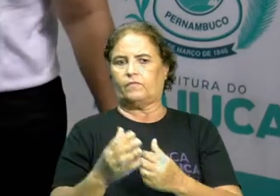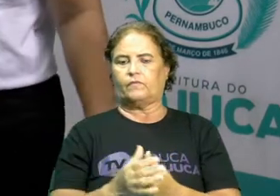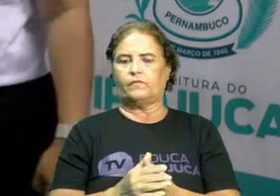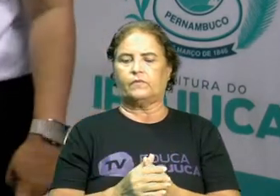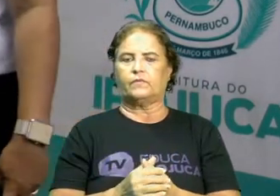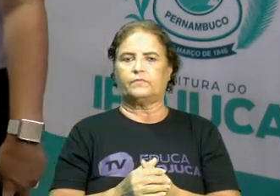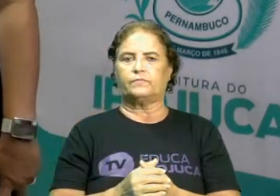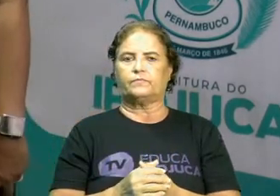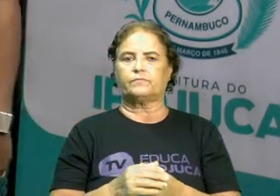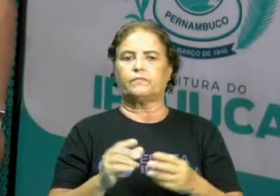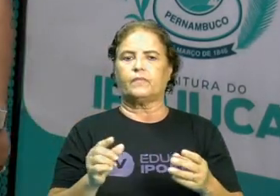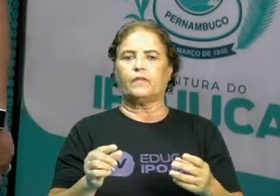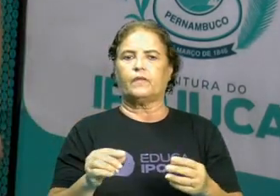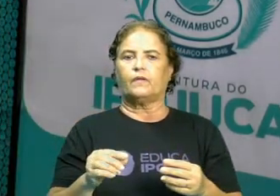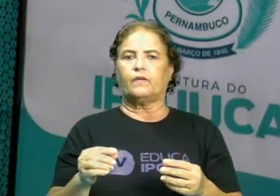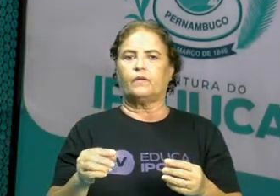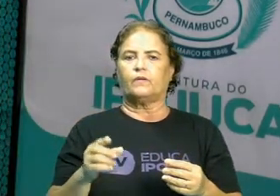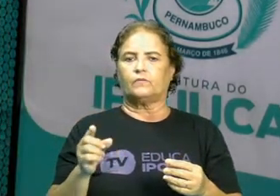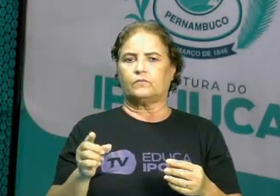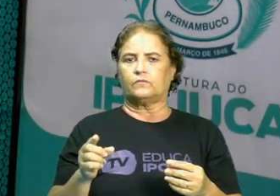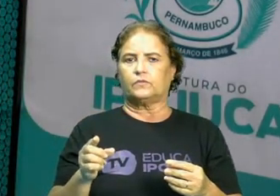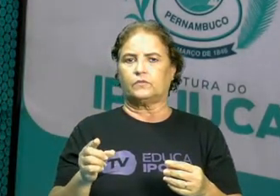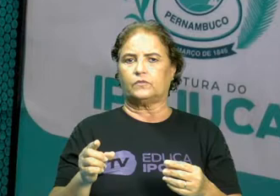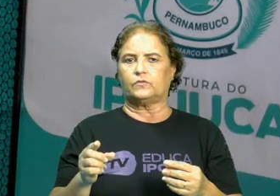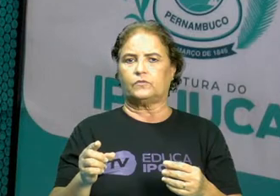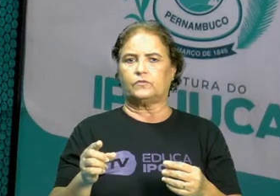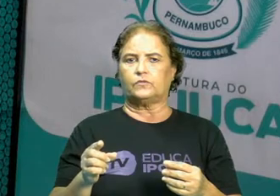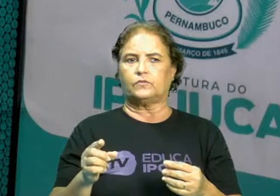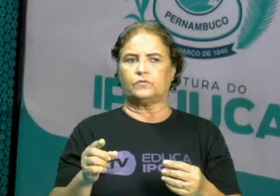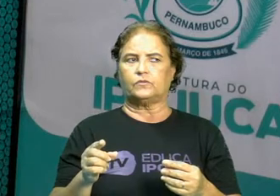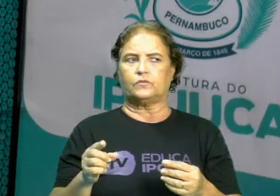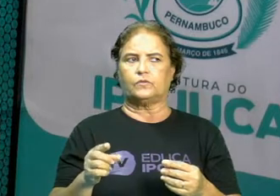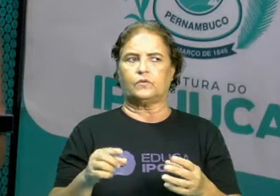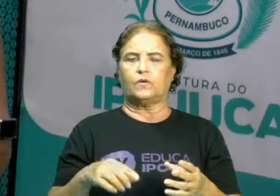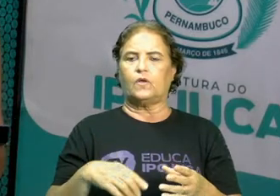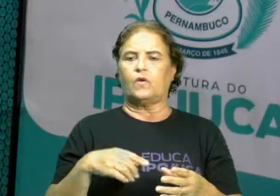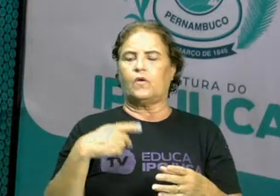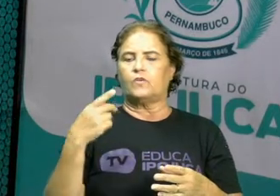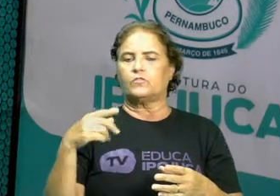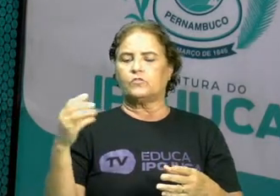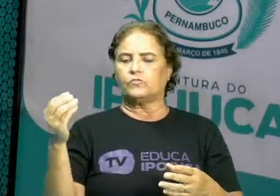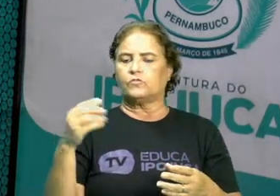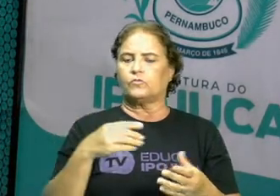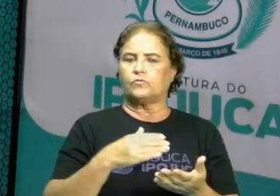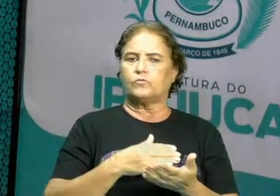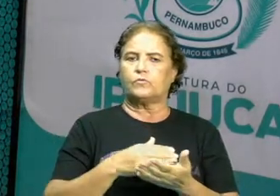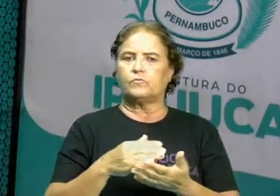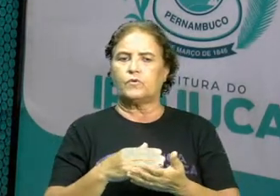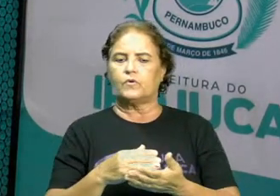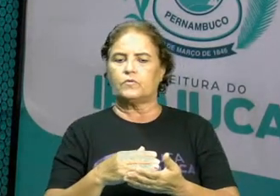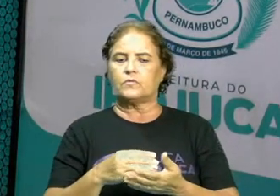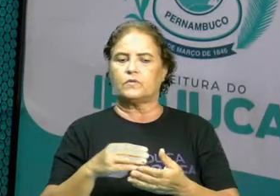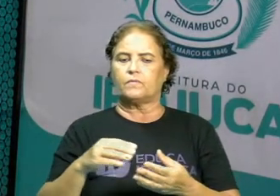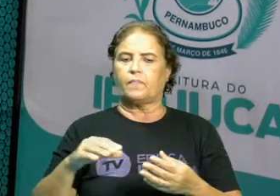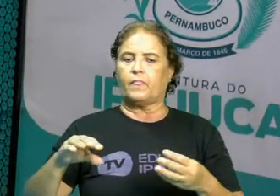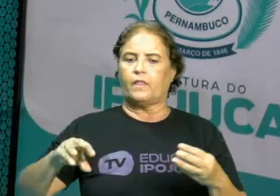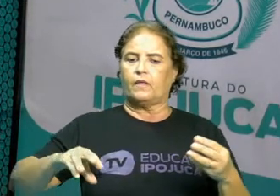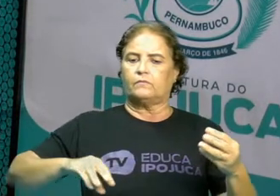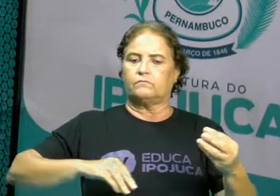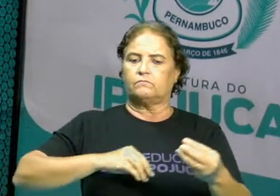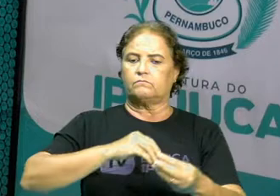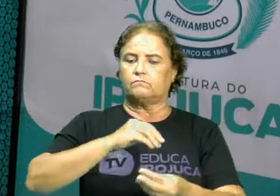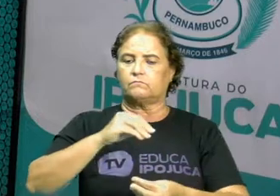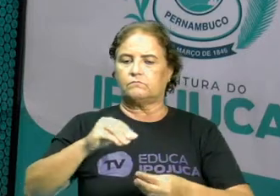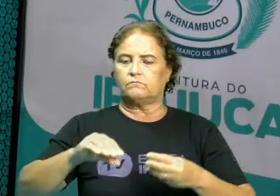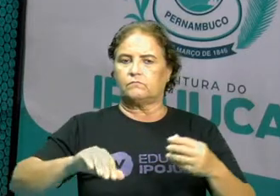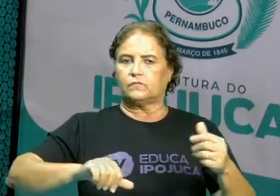E com isso, a gente entra no mérito, ou seja, na questão da transformação física